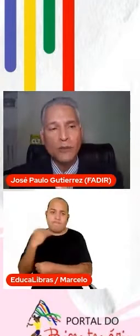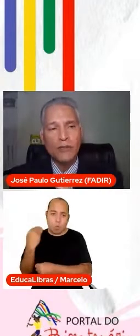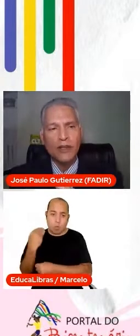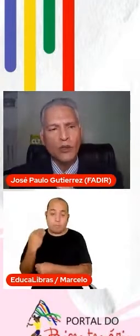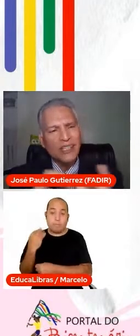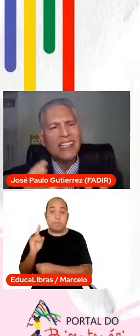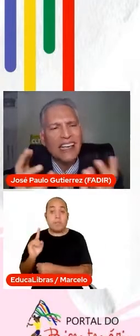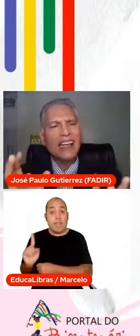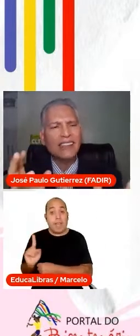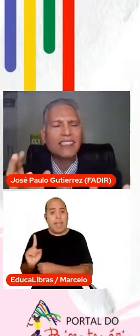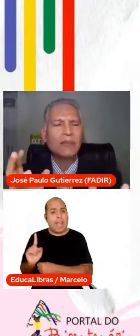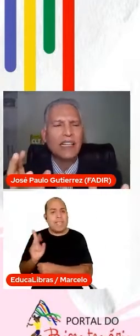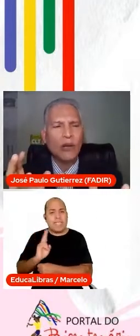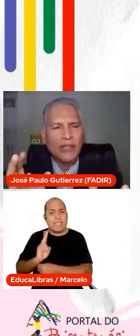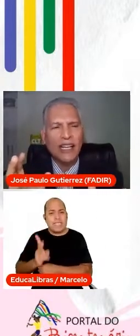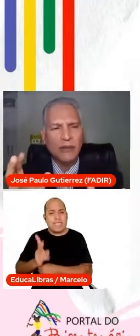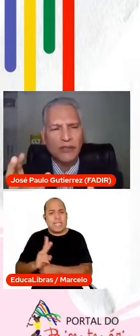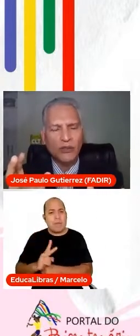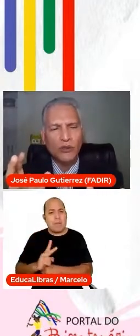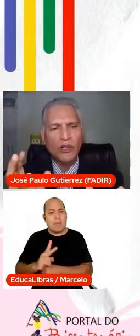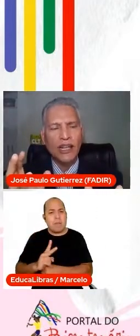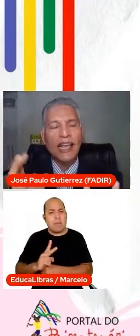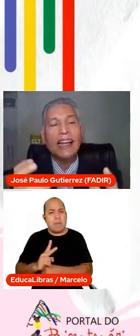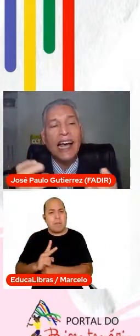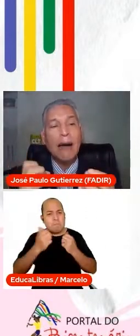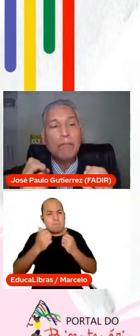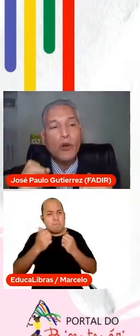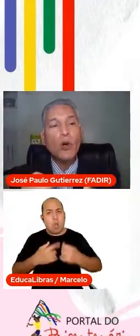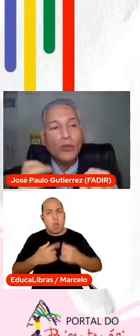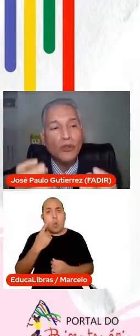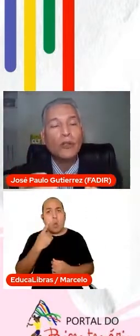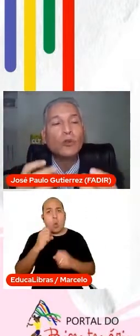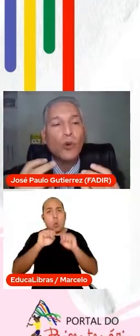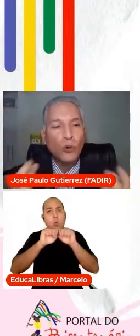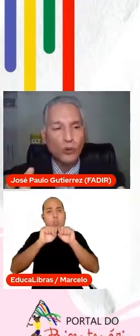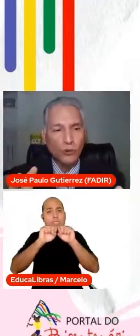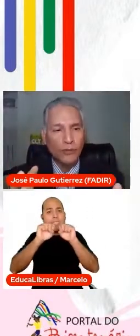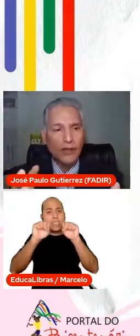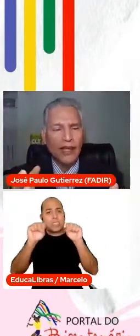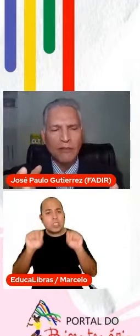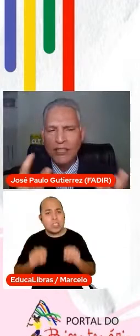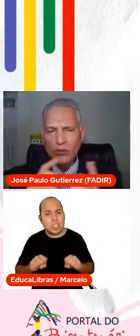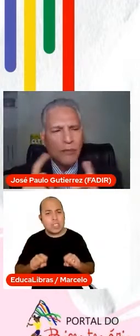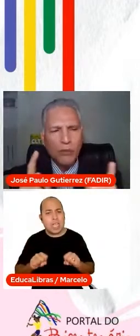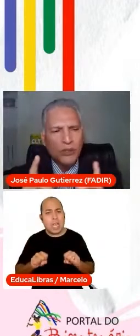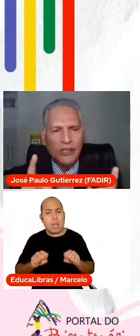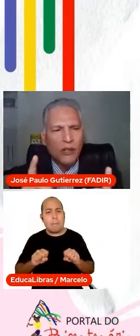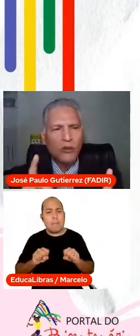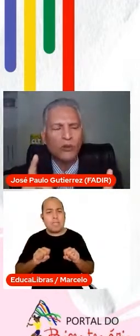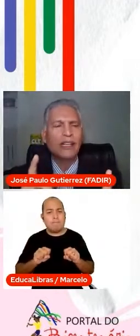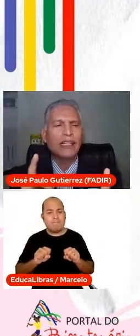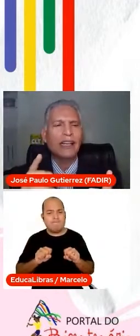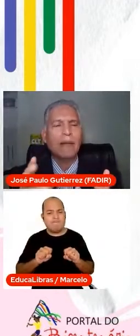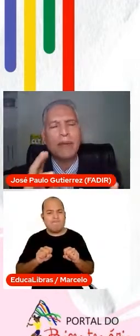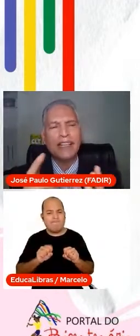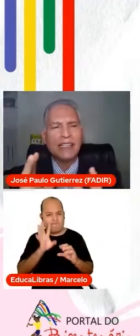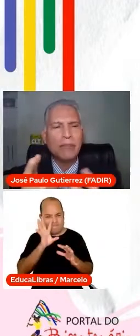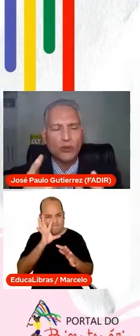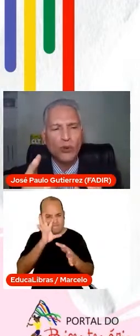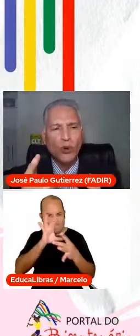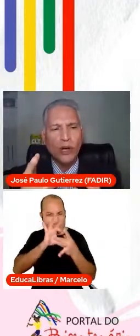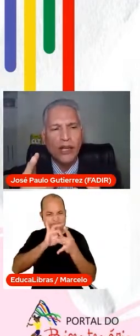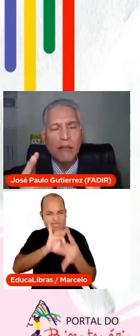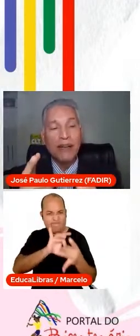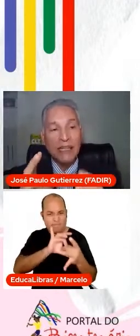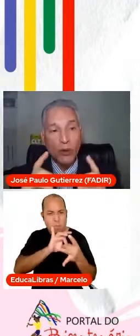lealdade. E o que era o sistema de lealdade, professor? Era a promoção do outro, mas não a promoção apenas